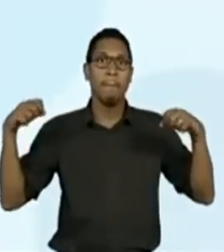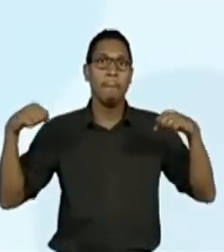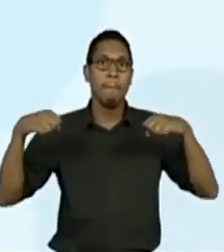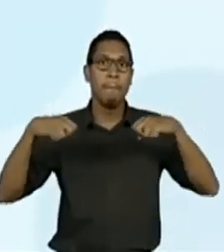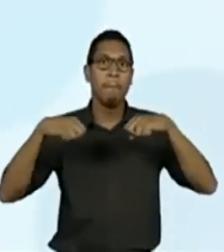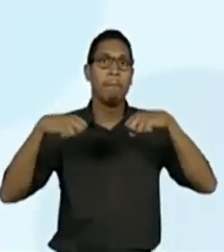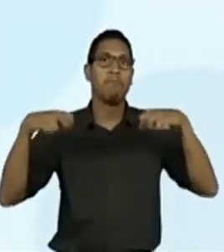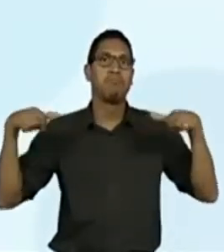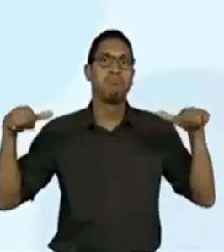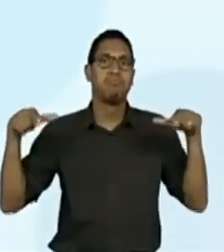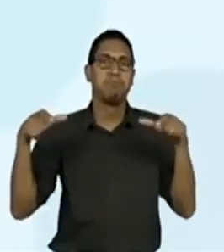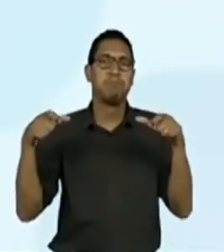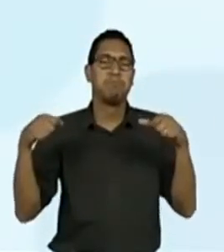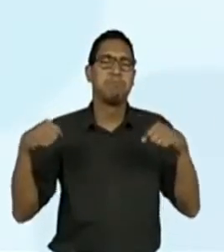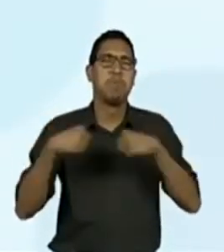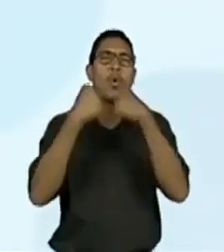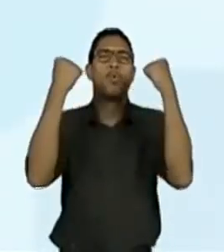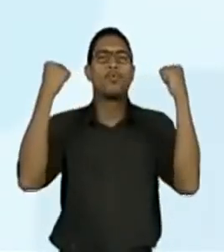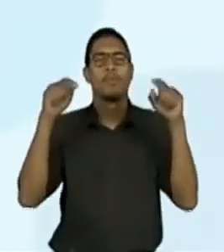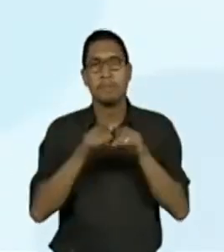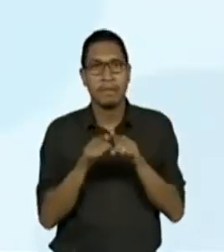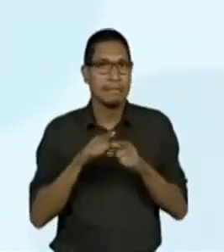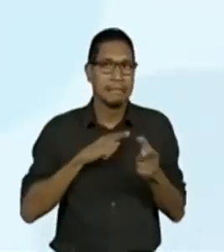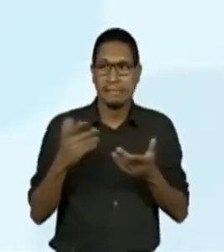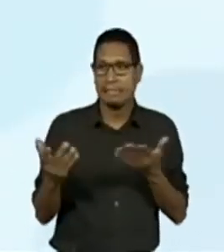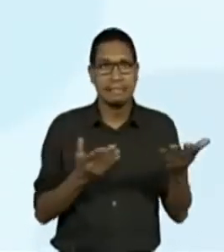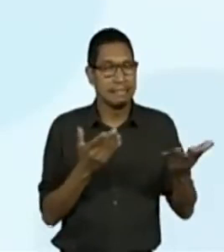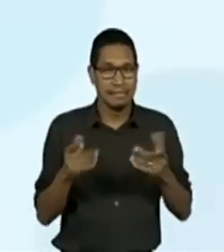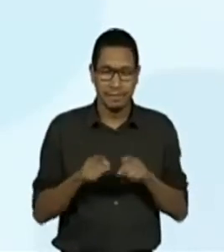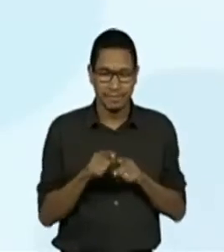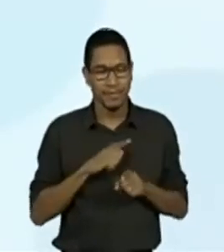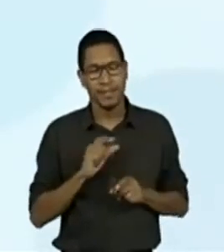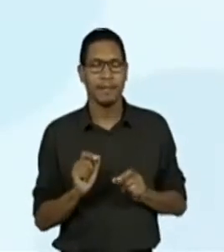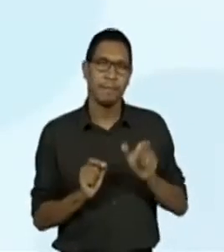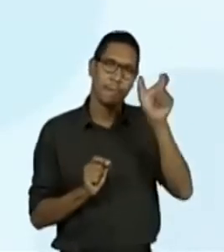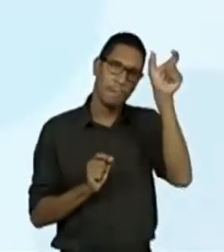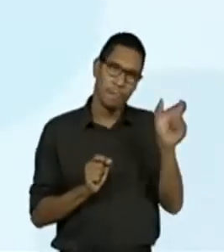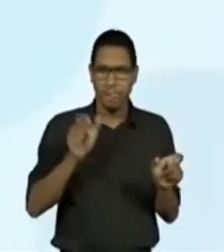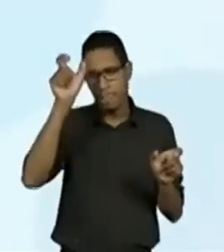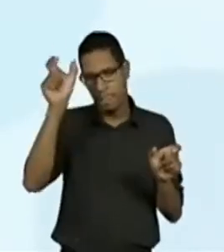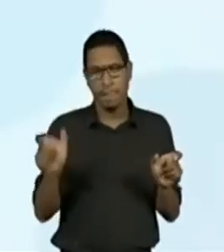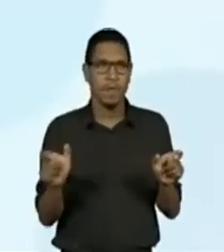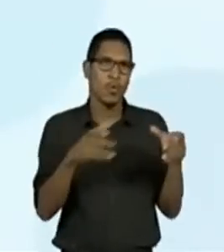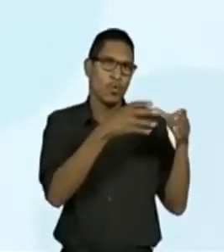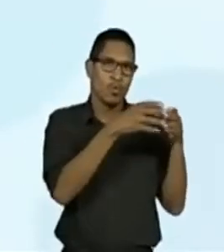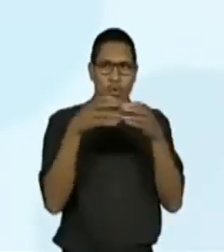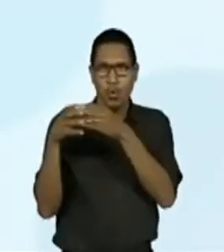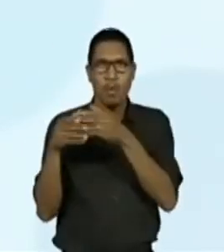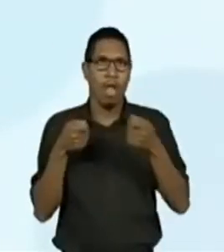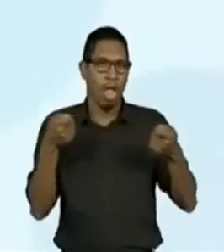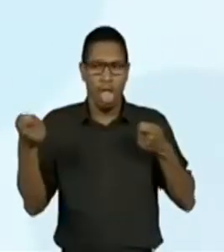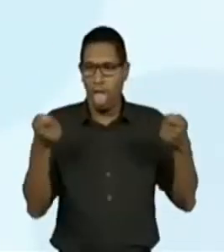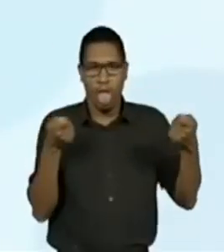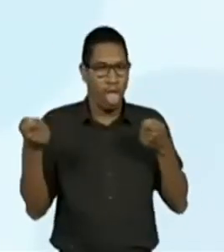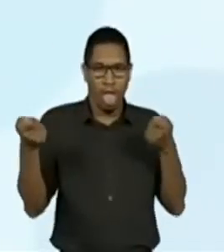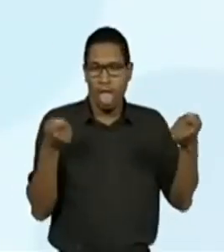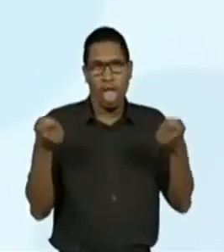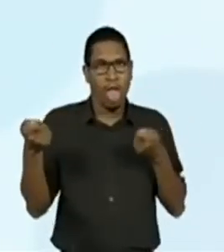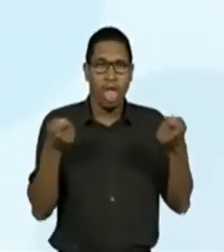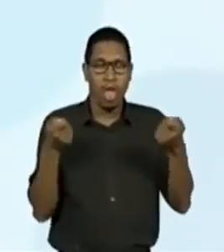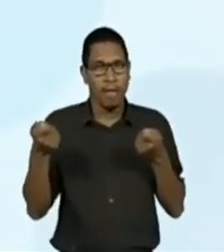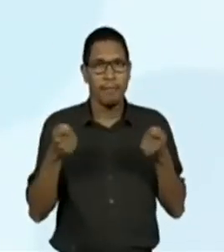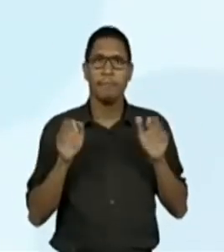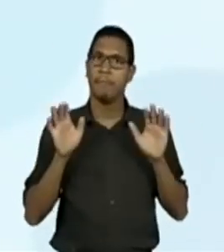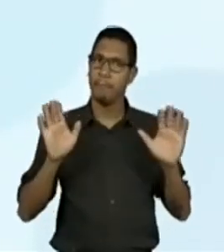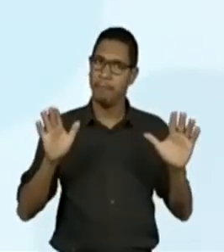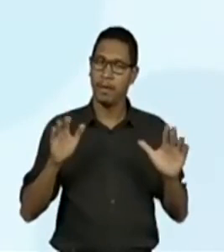podem falar da briga dos cientistas contra os ufólogos, mas, como eu acredito nos